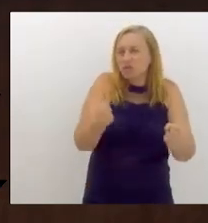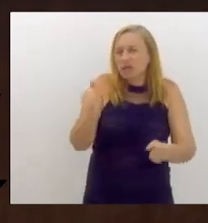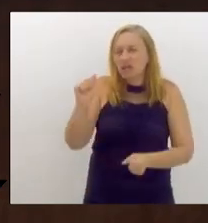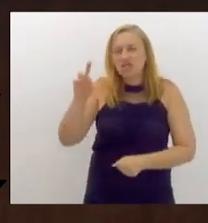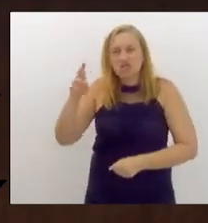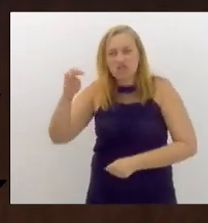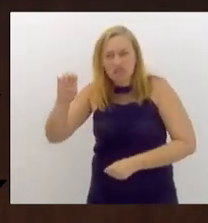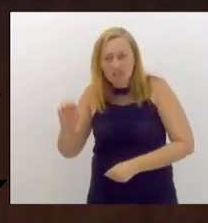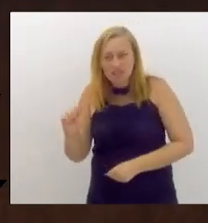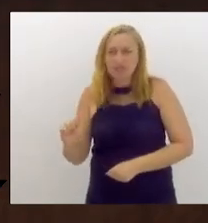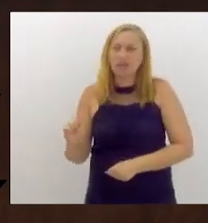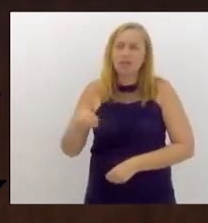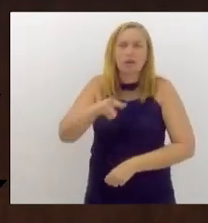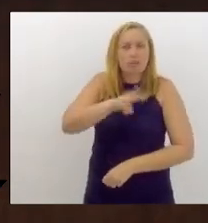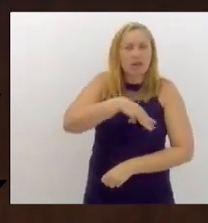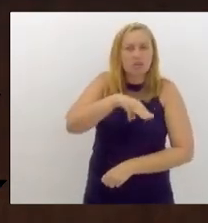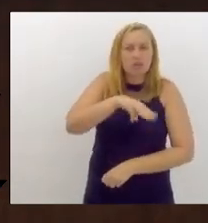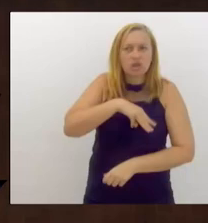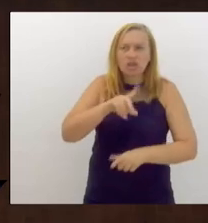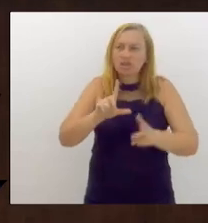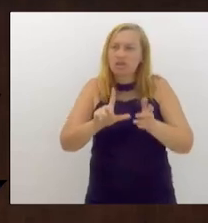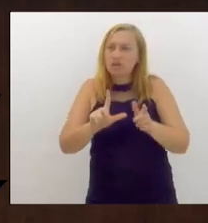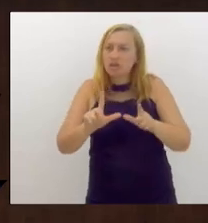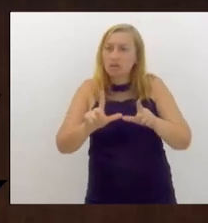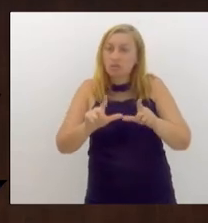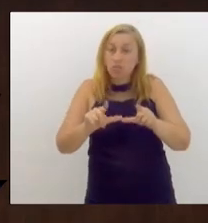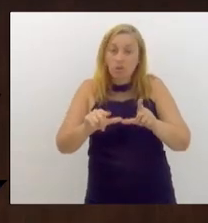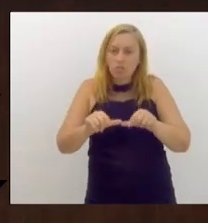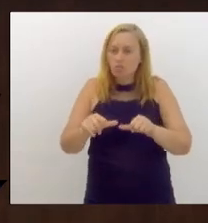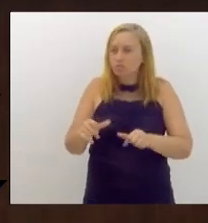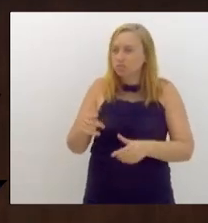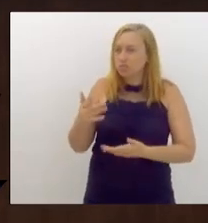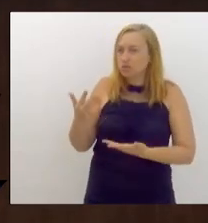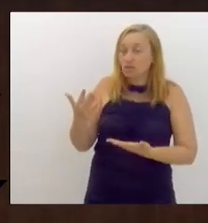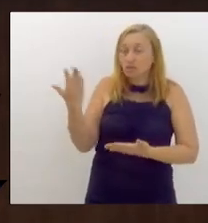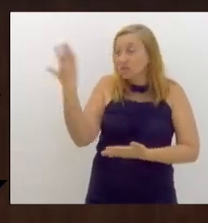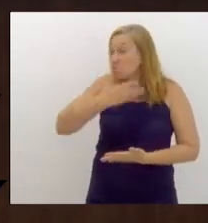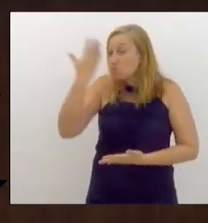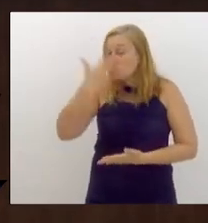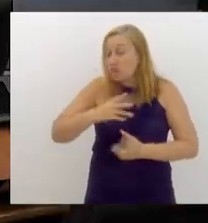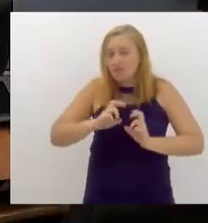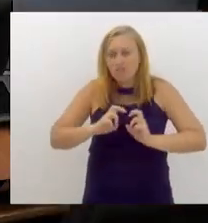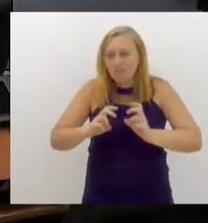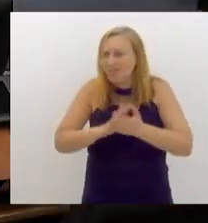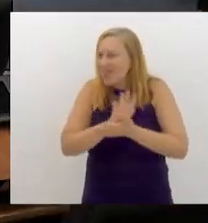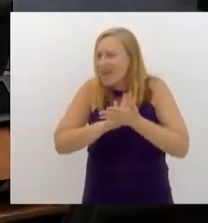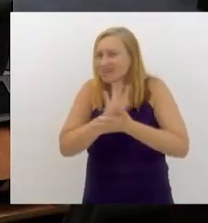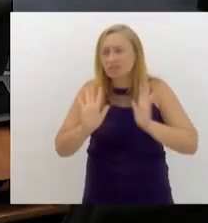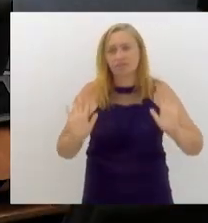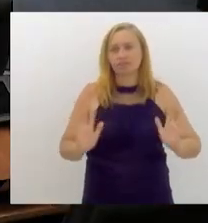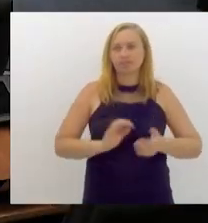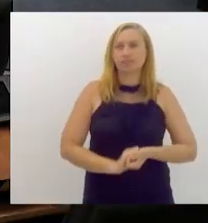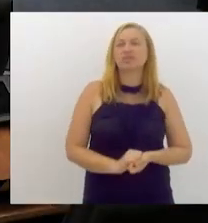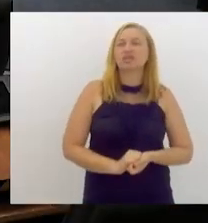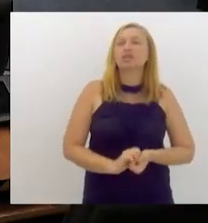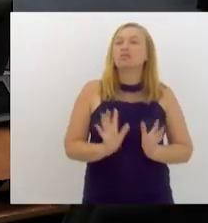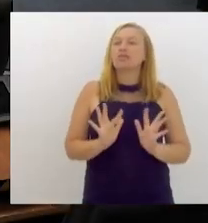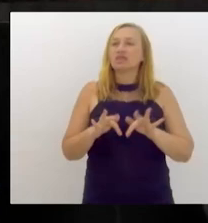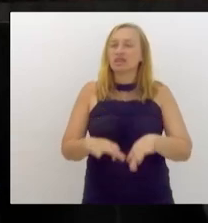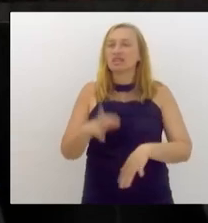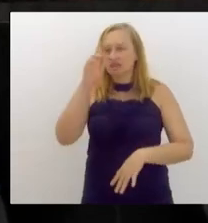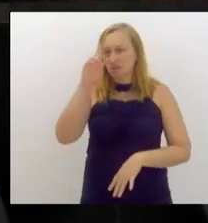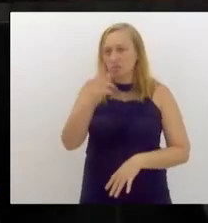de Madureira e Bangu, você não tinha distinção, onde tinha o trilho, onde estava a plataforma. Presidente, só para concluir,